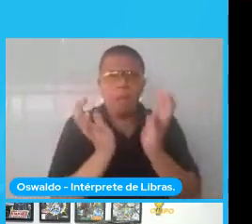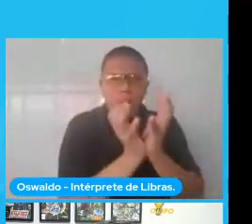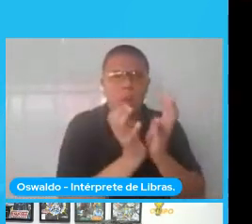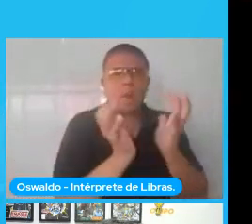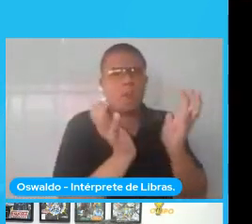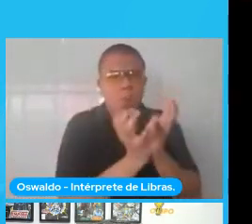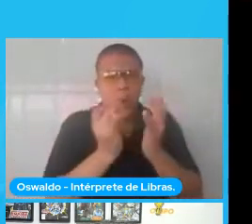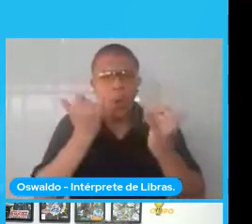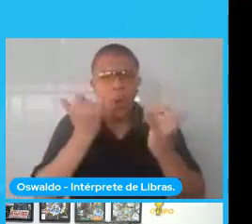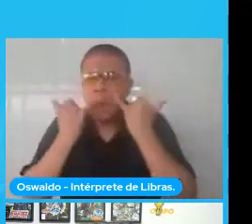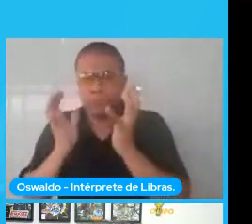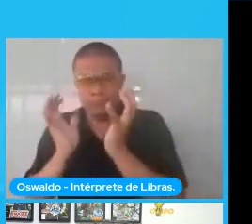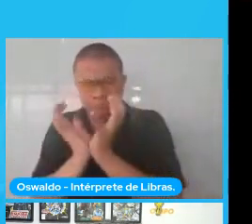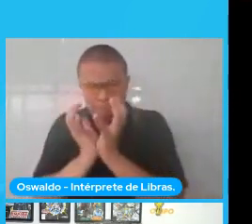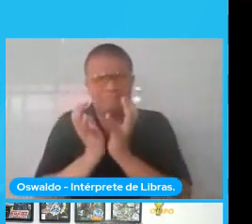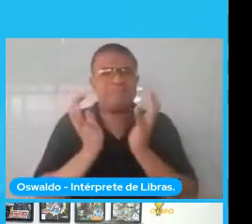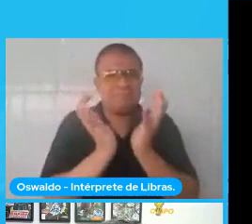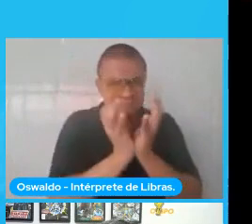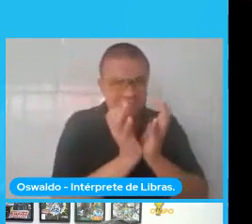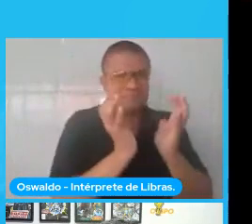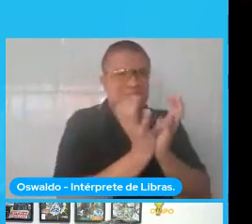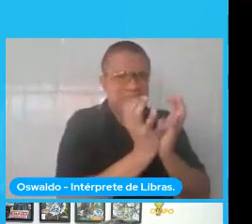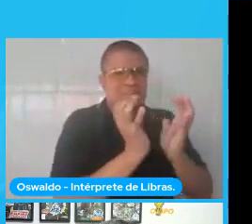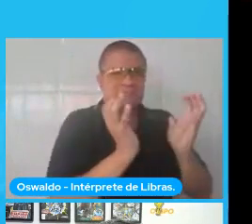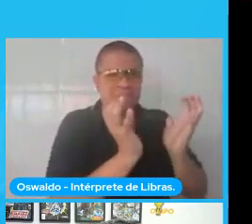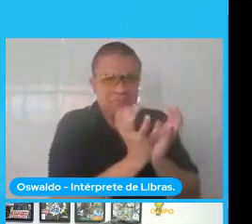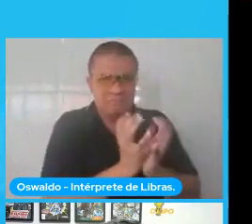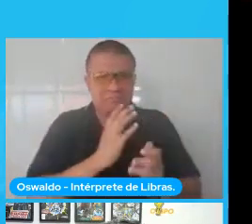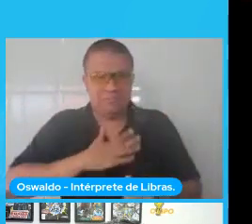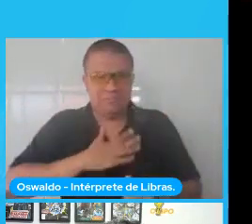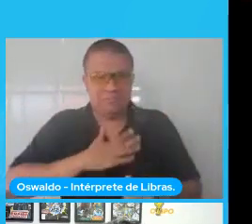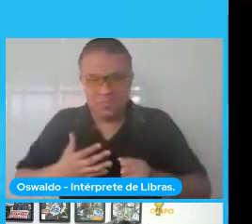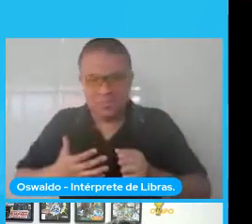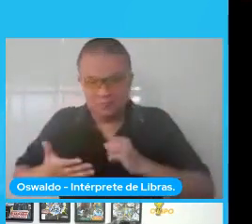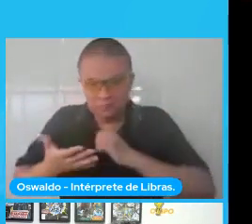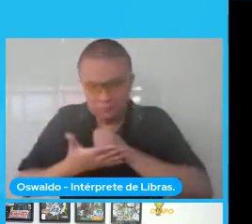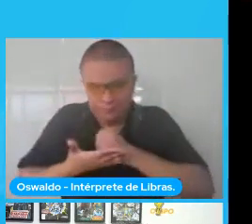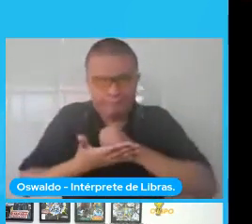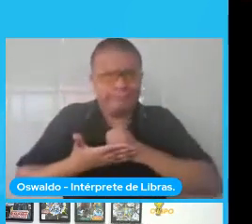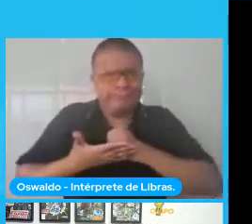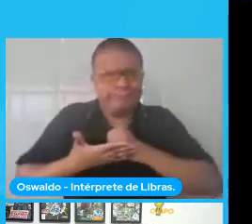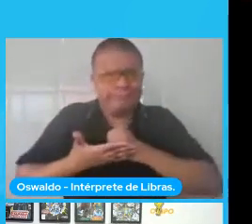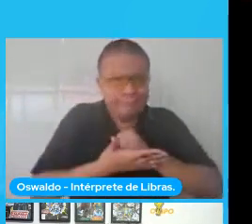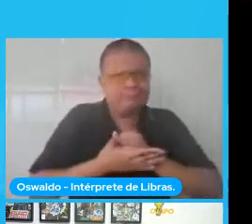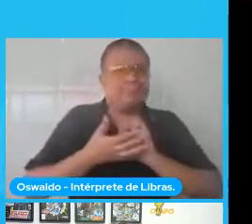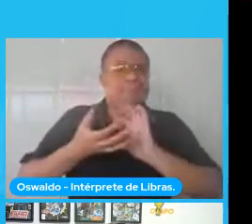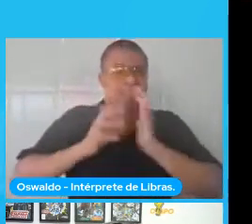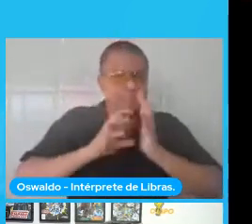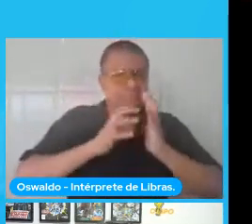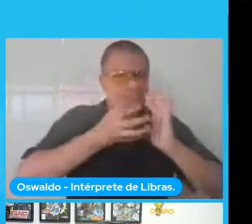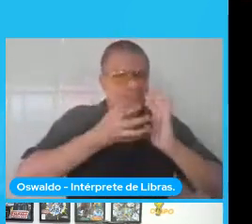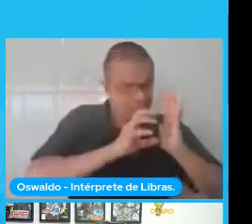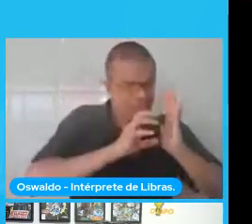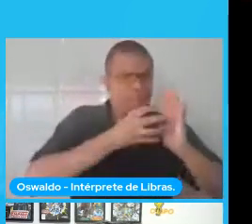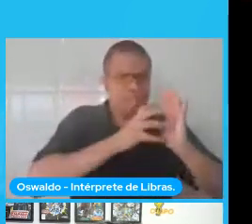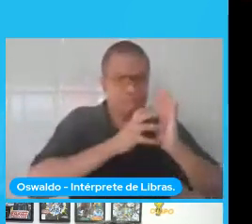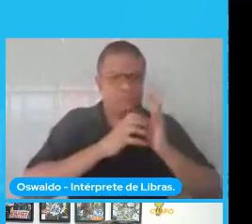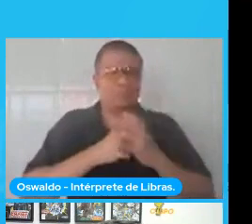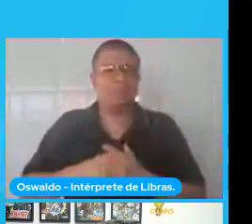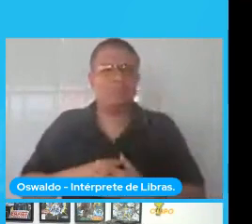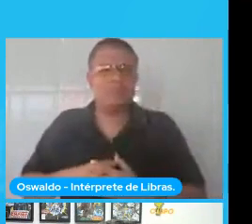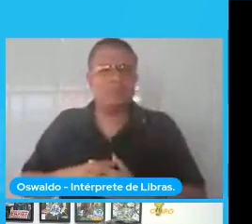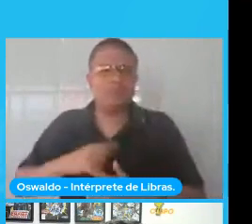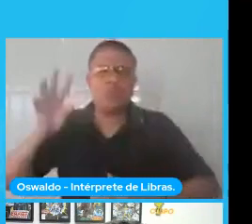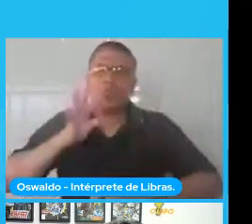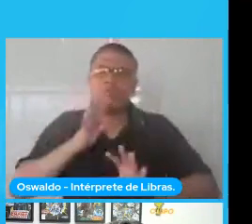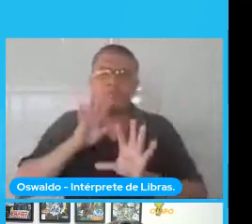dados e não fazer um processamento em cima da minha base toda, né, então isso também é bastante importante. Esse reconhecimento de contexto a